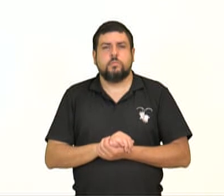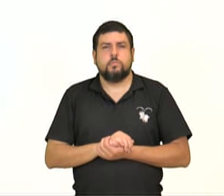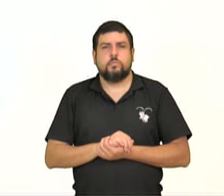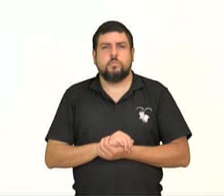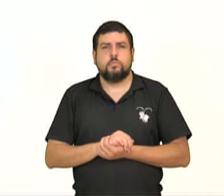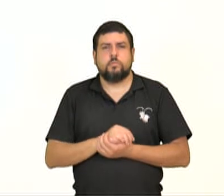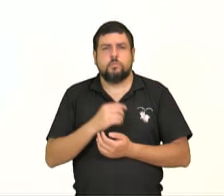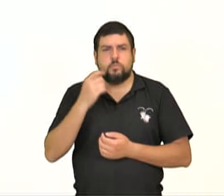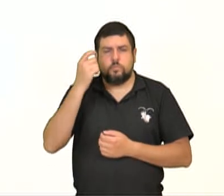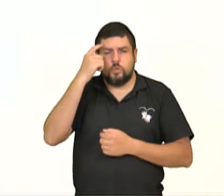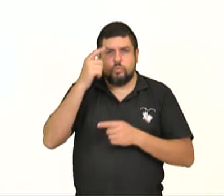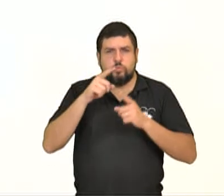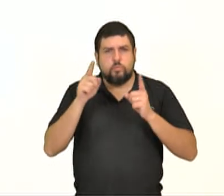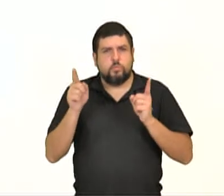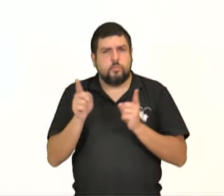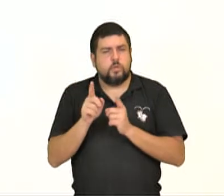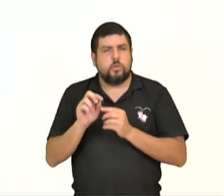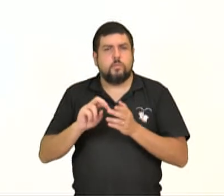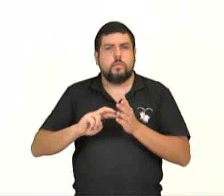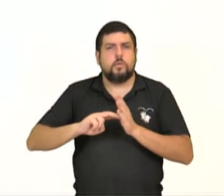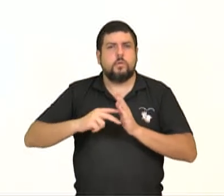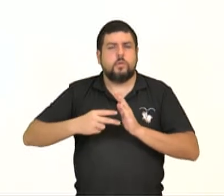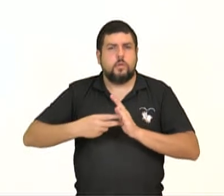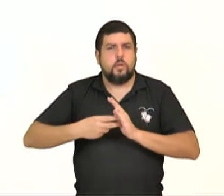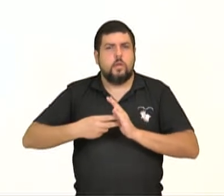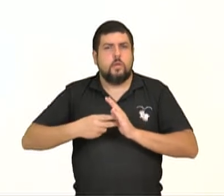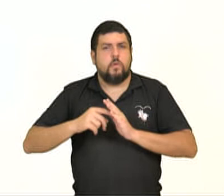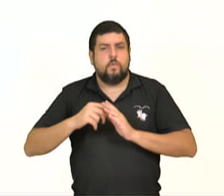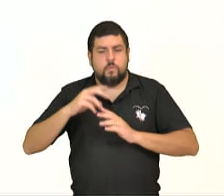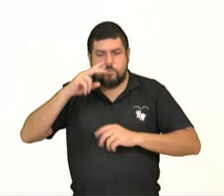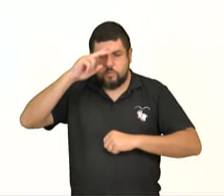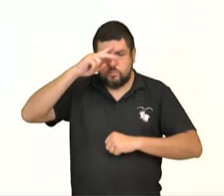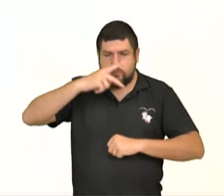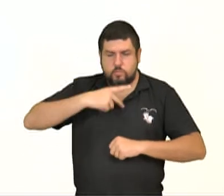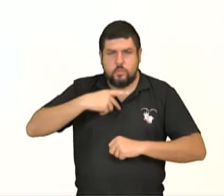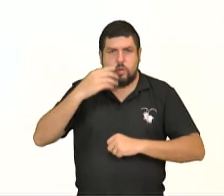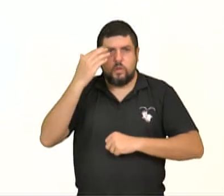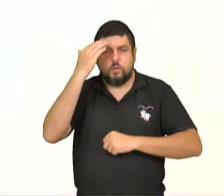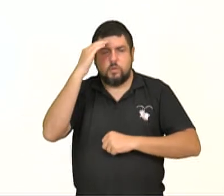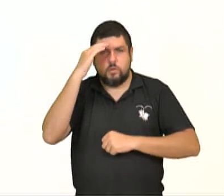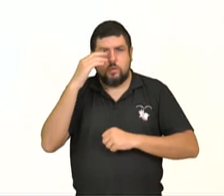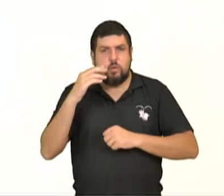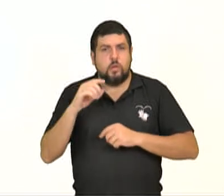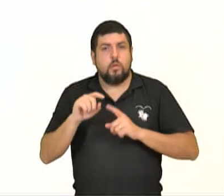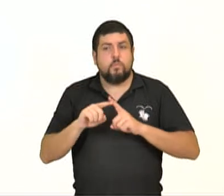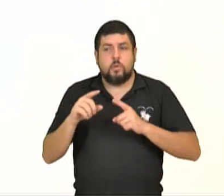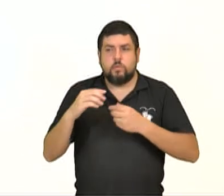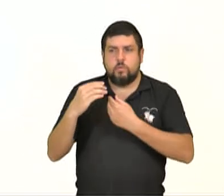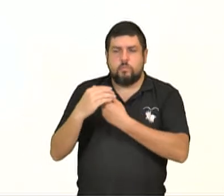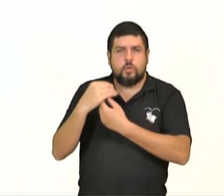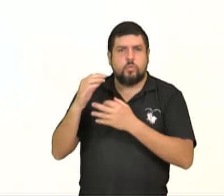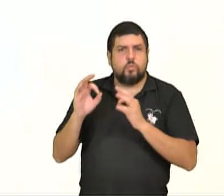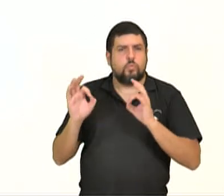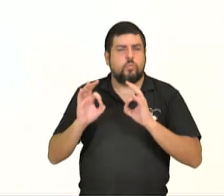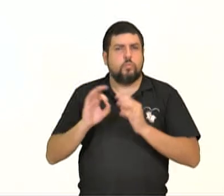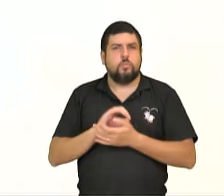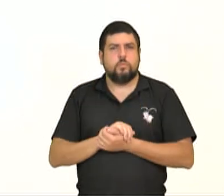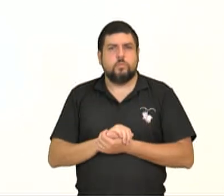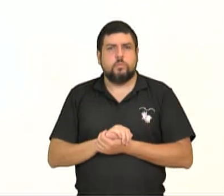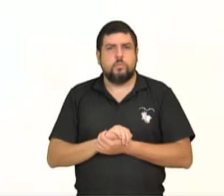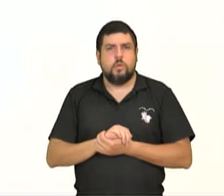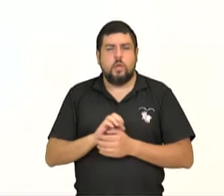a incapacidade de servir-se do próprio entendimento sem direção alheia. Isso é uma frase